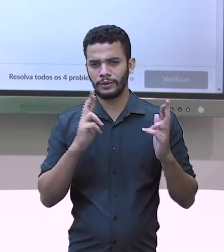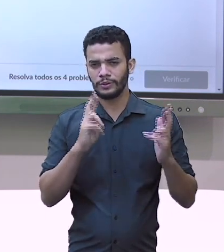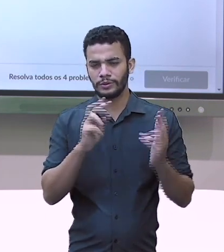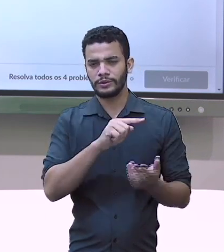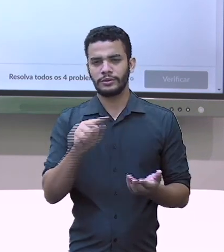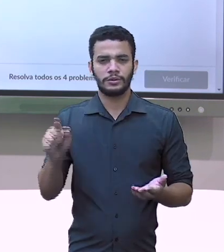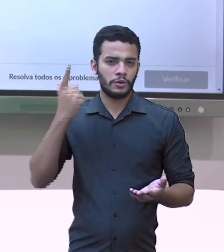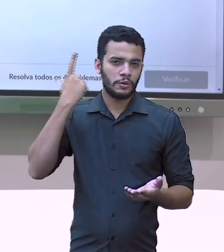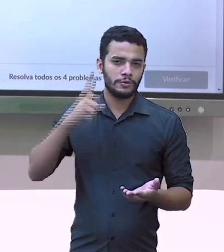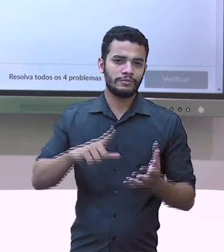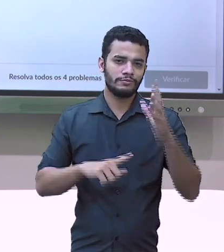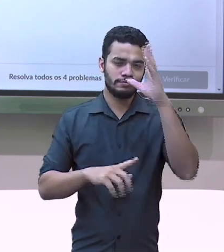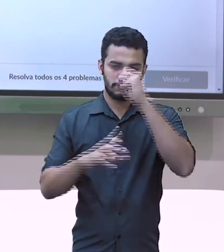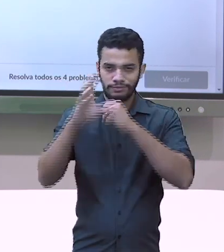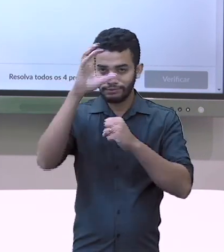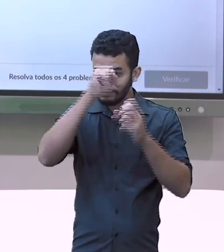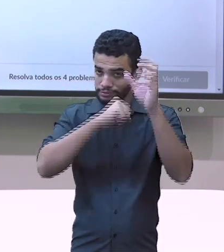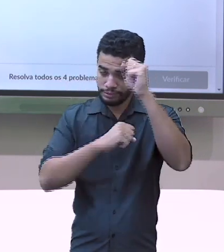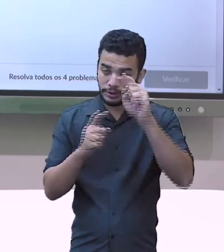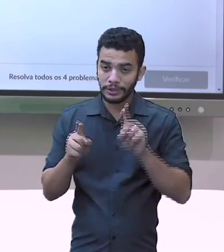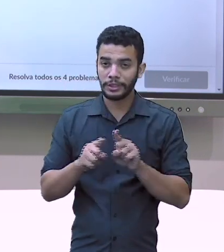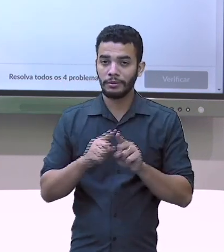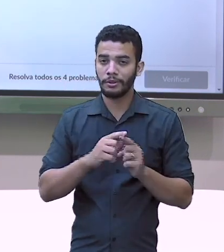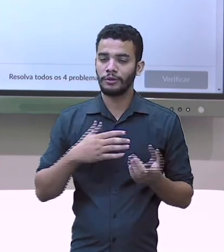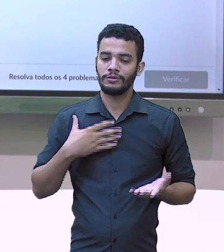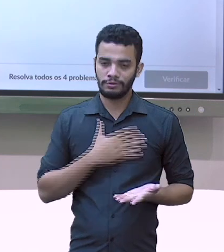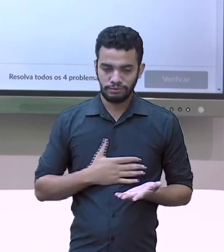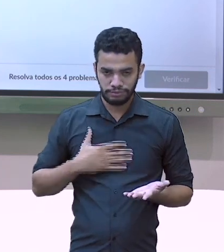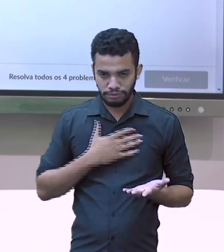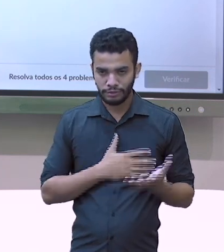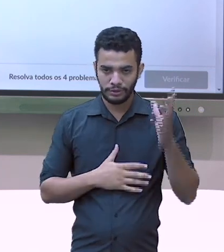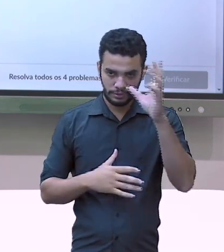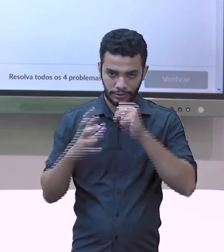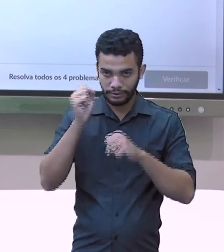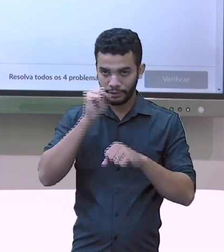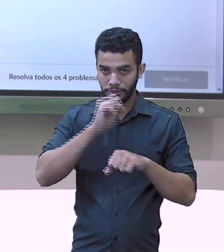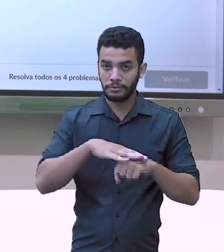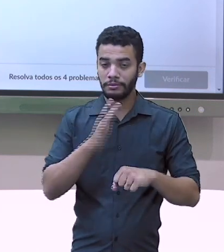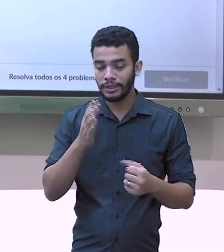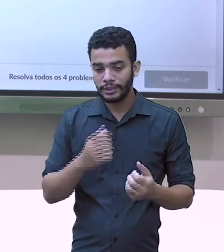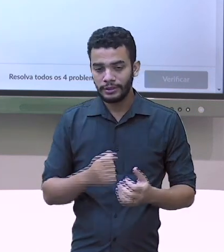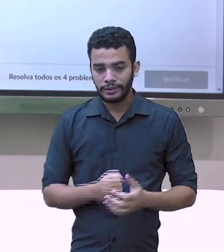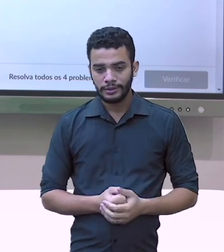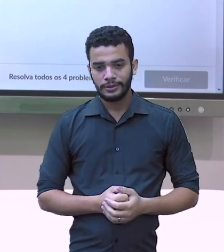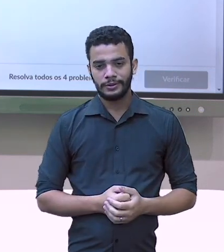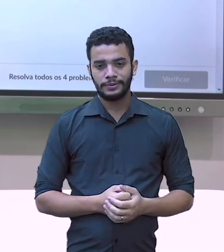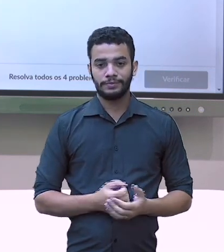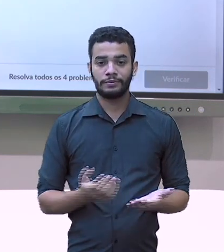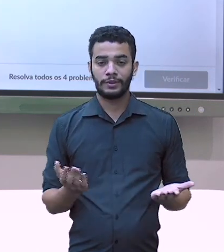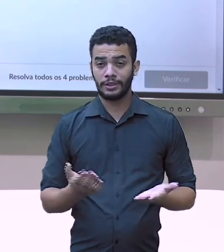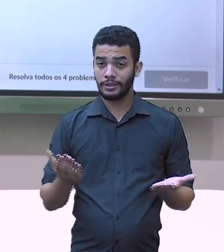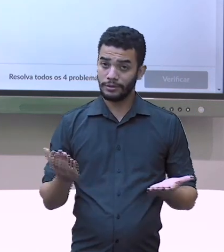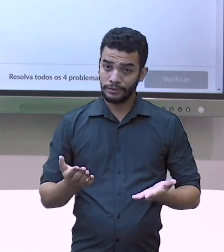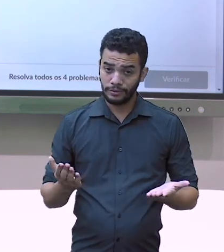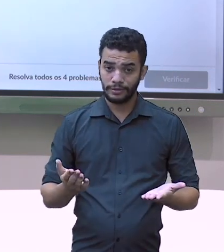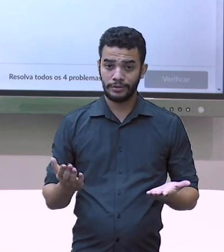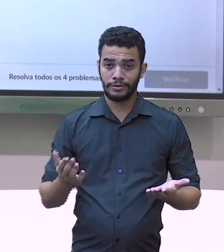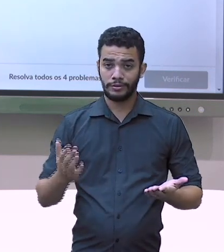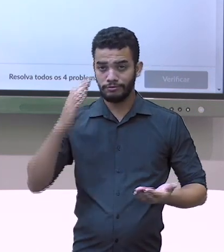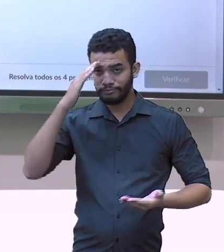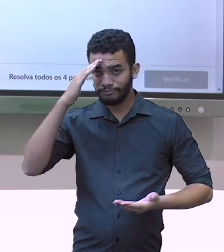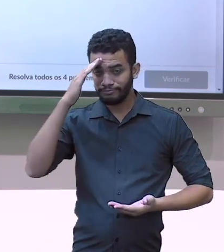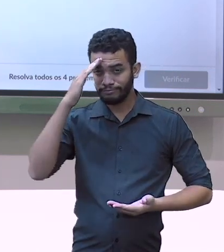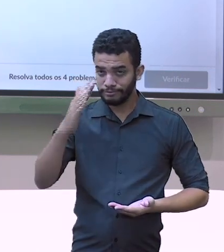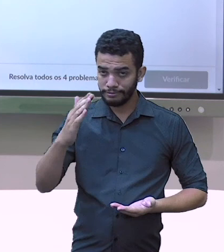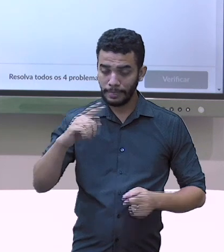aprendido e gostado dessa aula aí com essa novidade aí da Khan Academy. E até a próxima aula. E